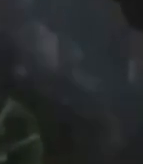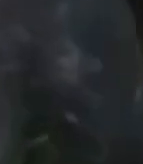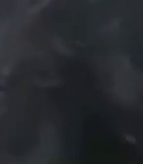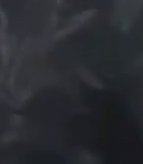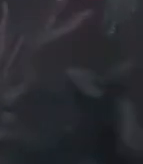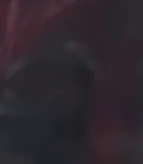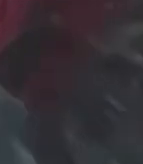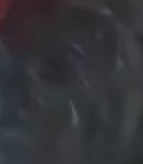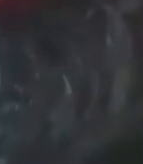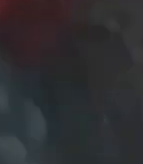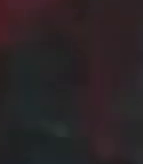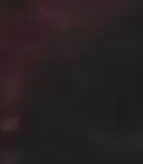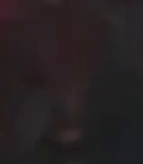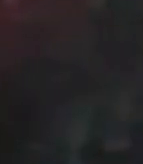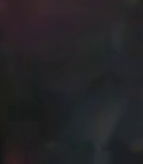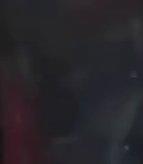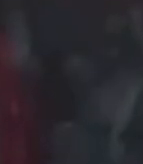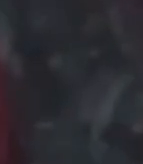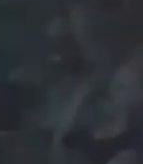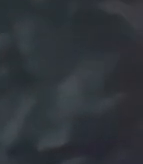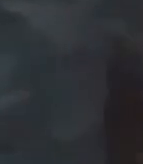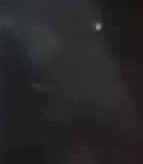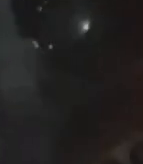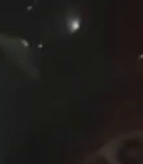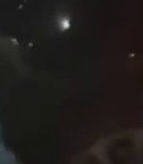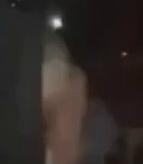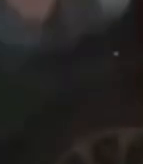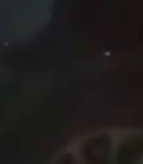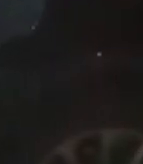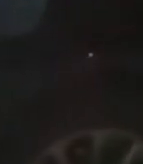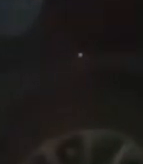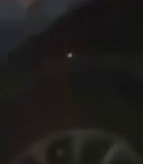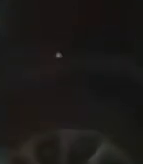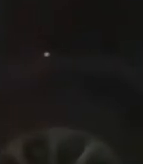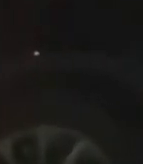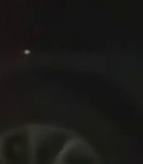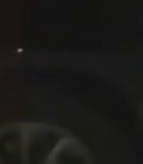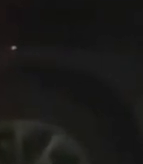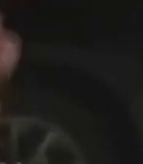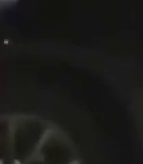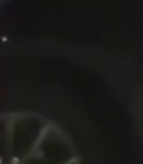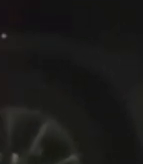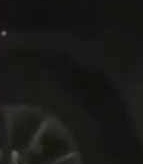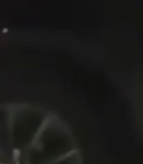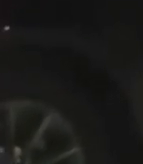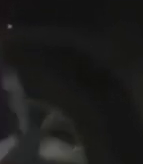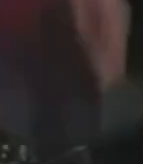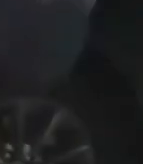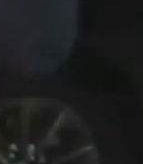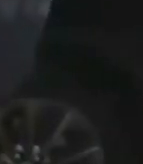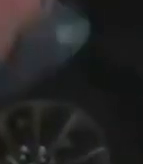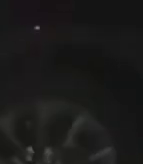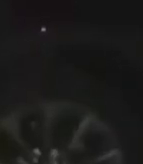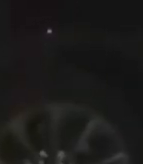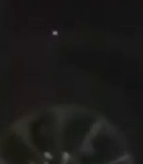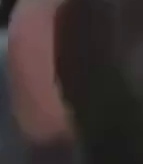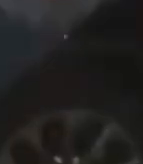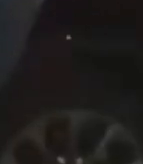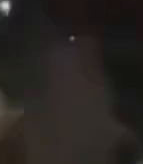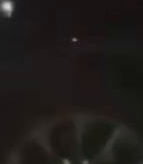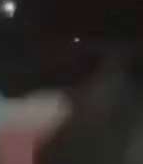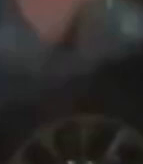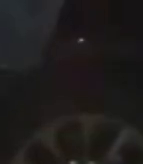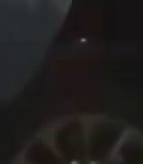prefeitura bem na divisa entre Barra Velha e Borneário de Pissarras. Barra Velha, Borneário de Pissarras,